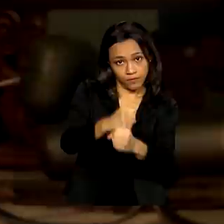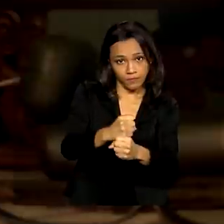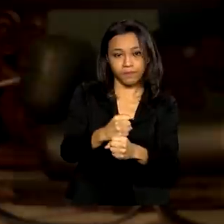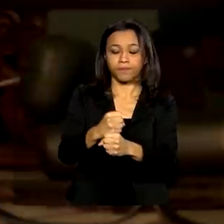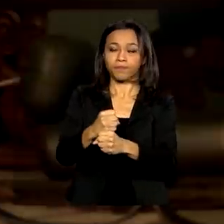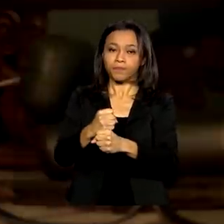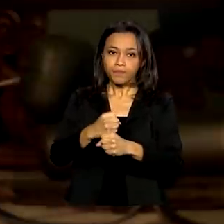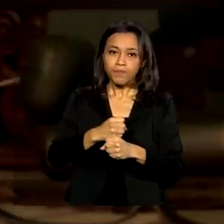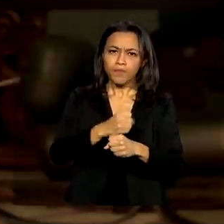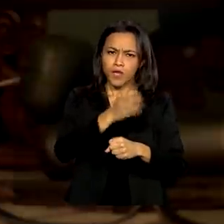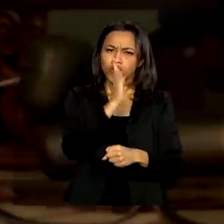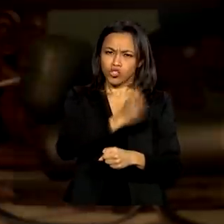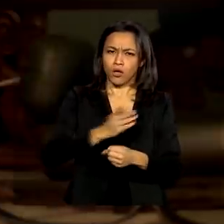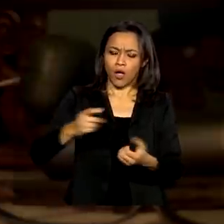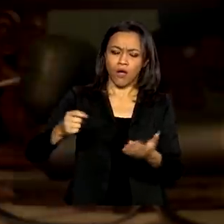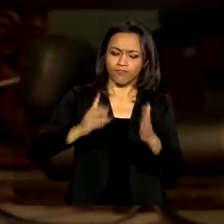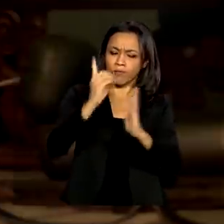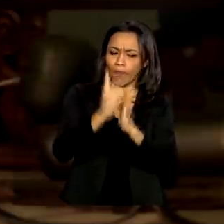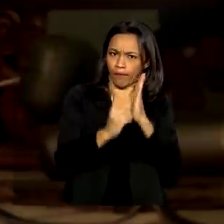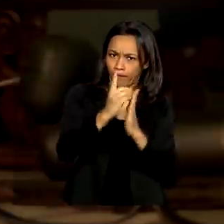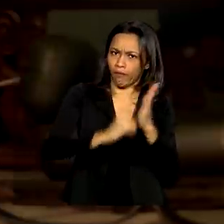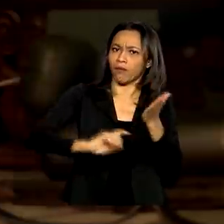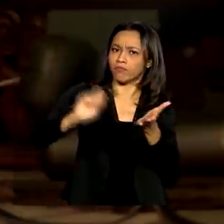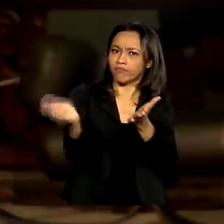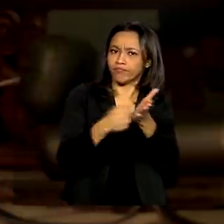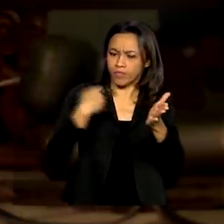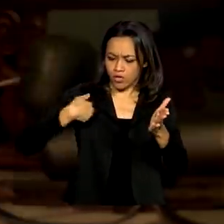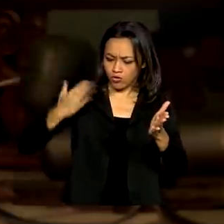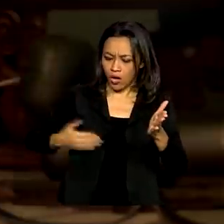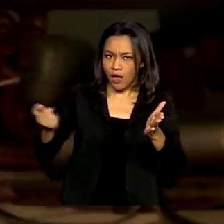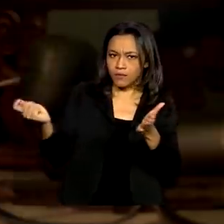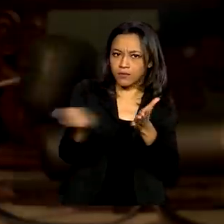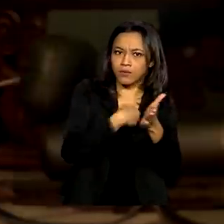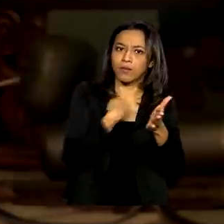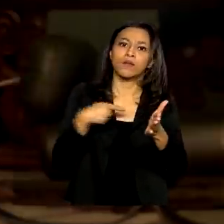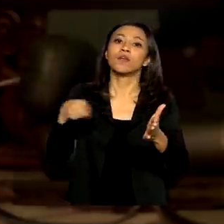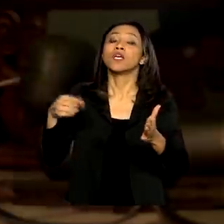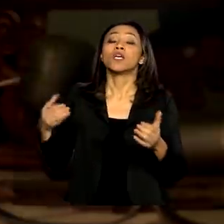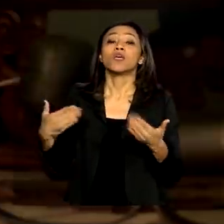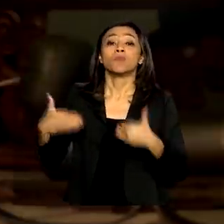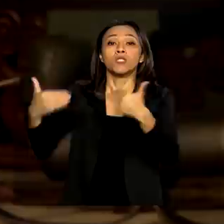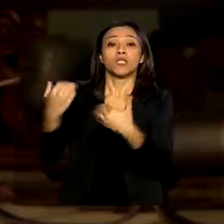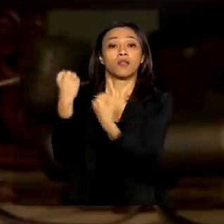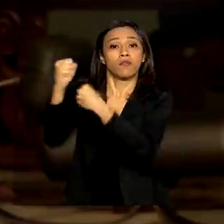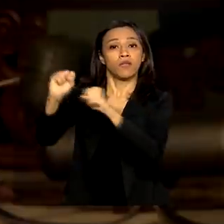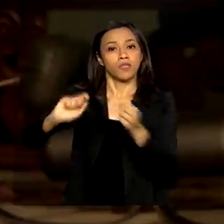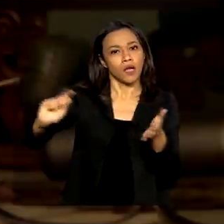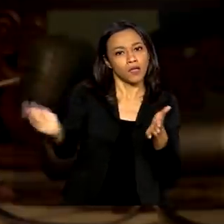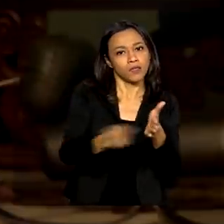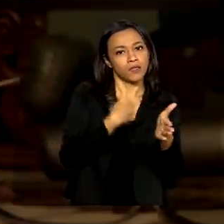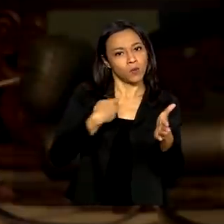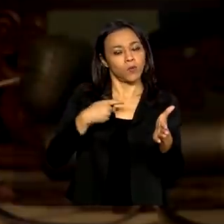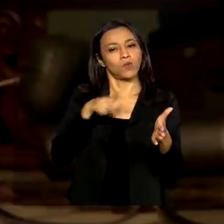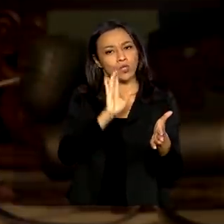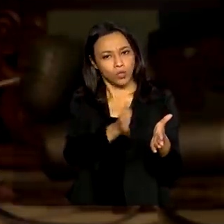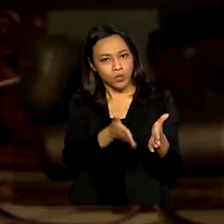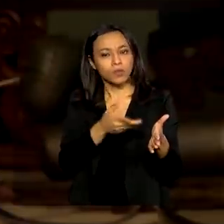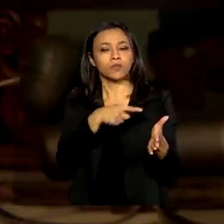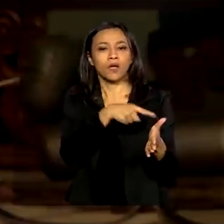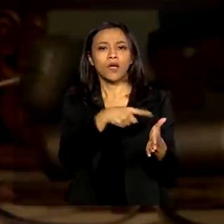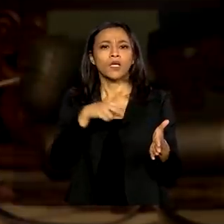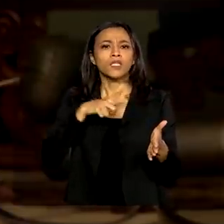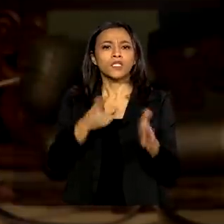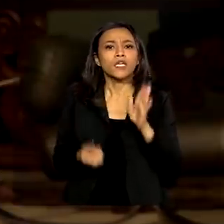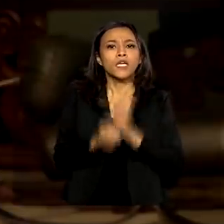construiu um decreto que eu assinei, junto com o Ministério da Defesa, com o Comando da Aeronáutica, para que seja instituído um